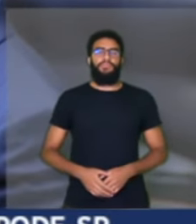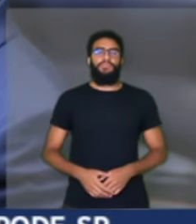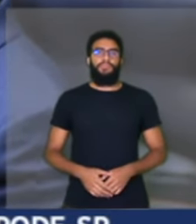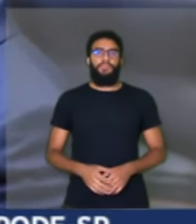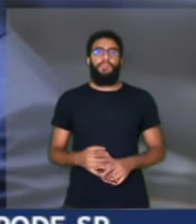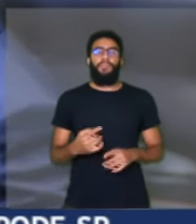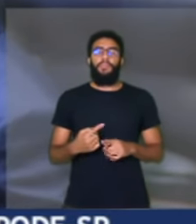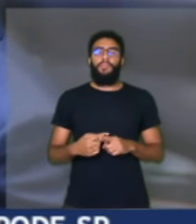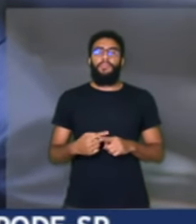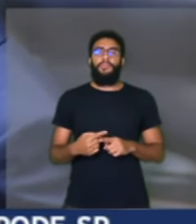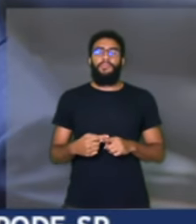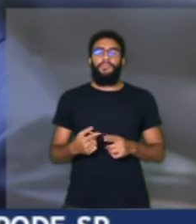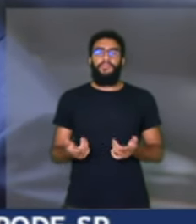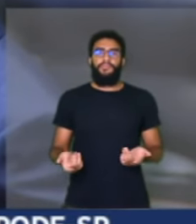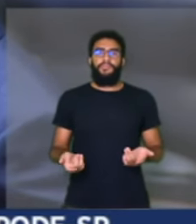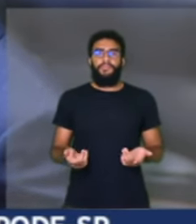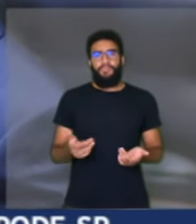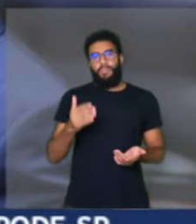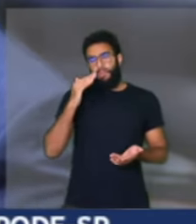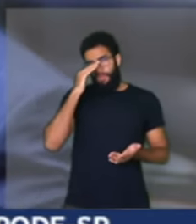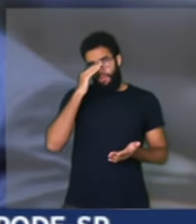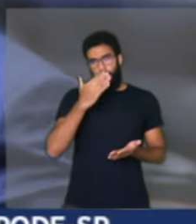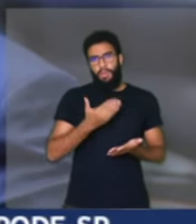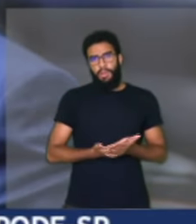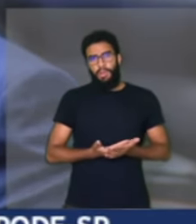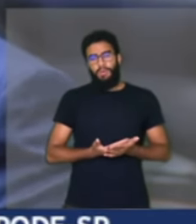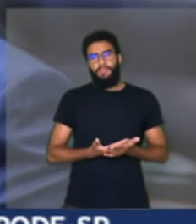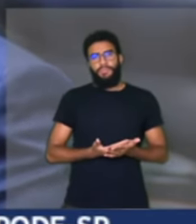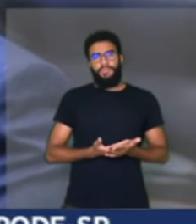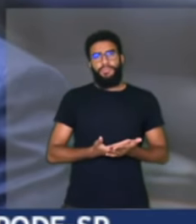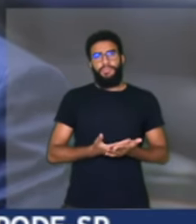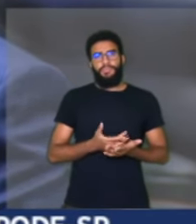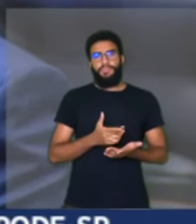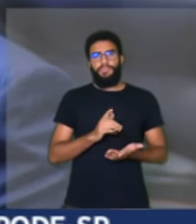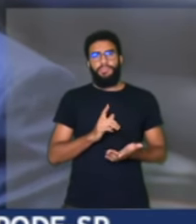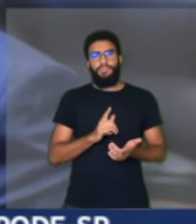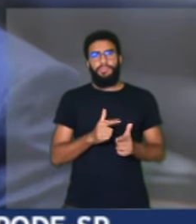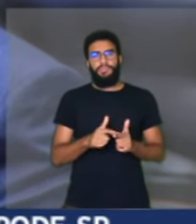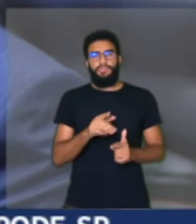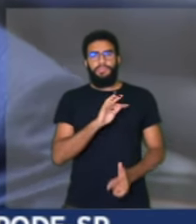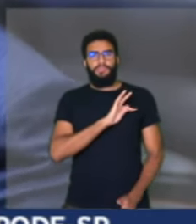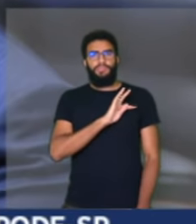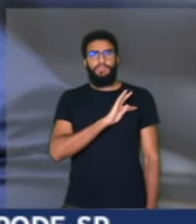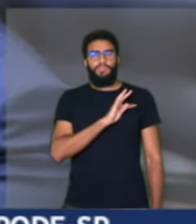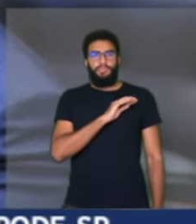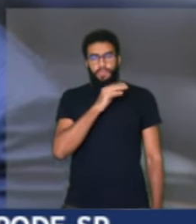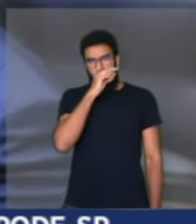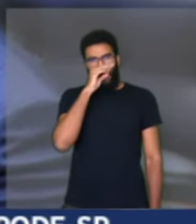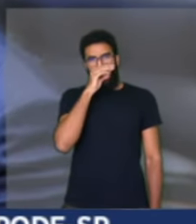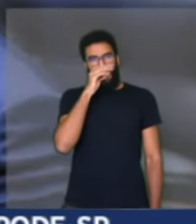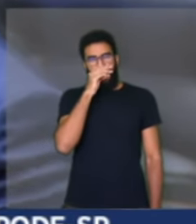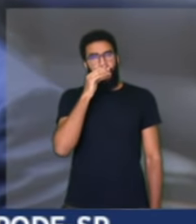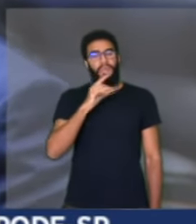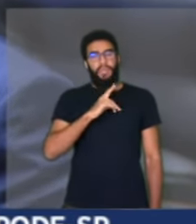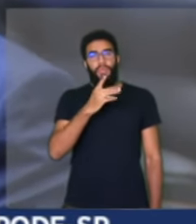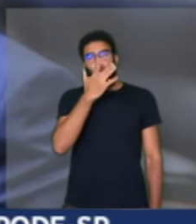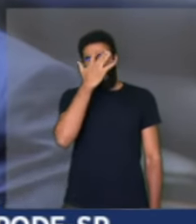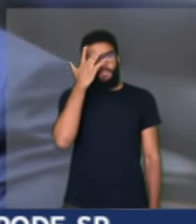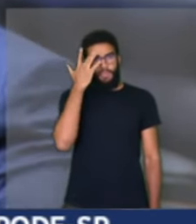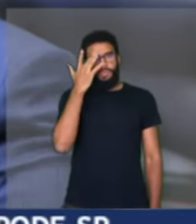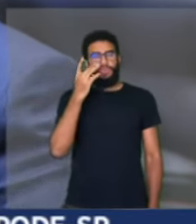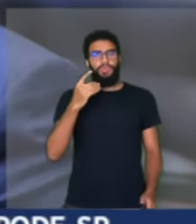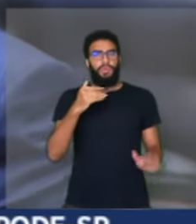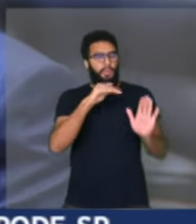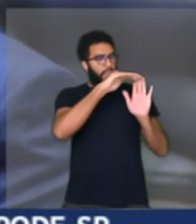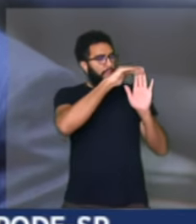função, me parece, de estarmos diante de um quadro técnico qualificado que preenche todos os requisitos